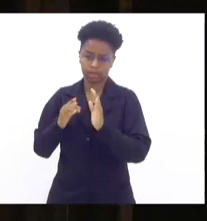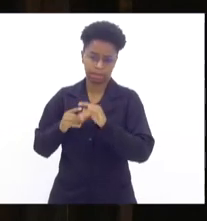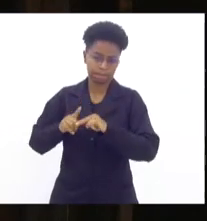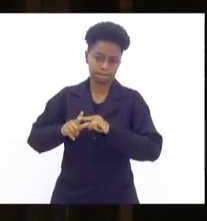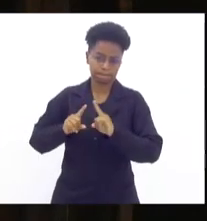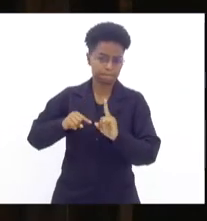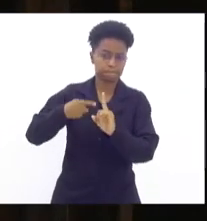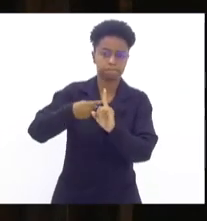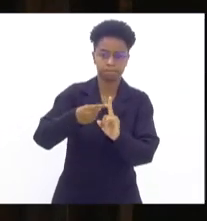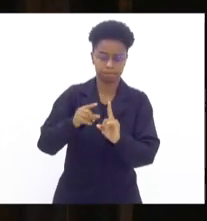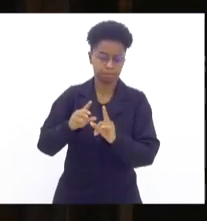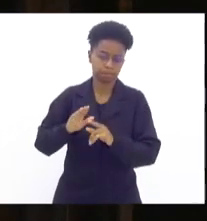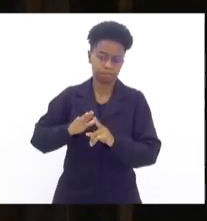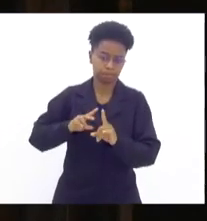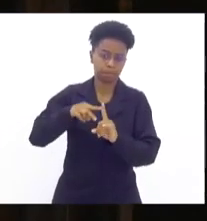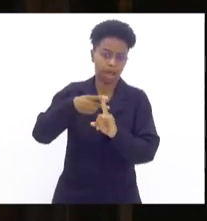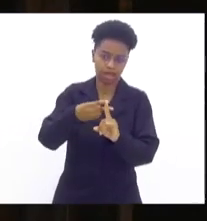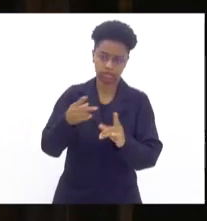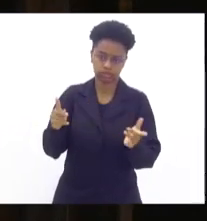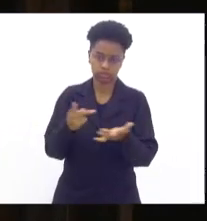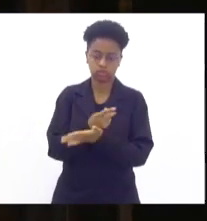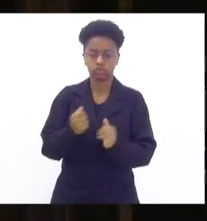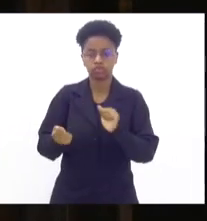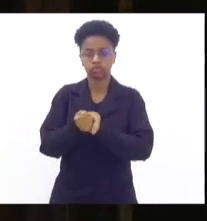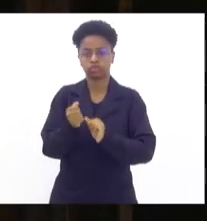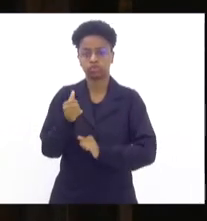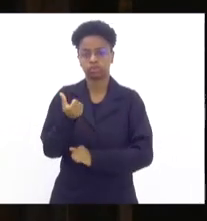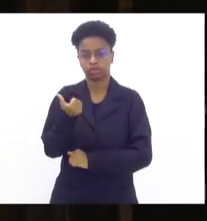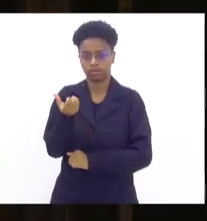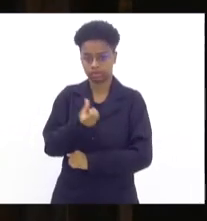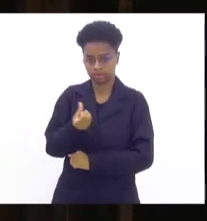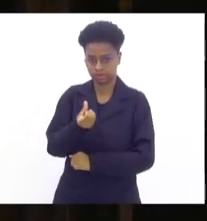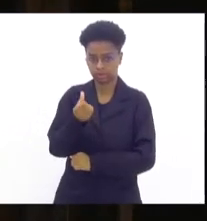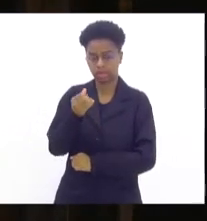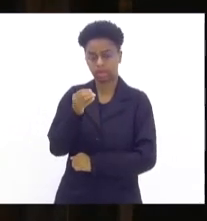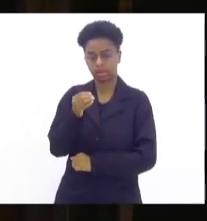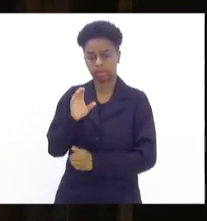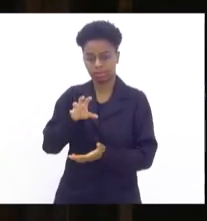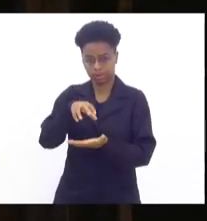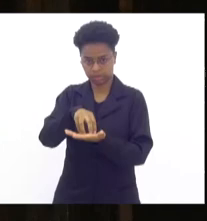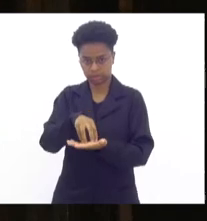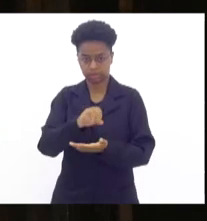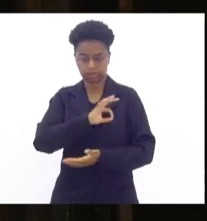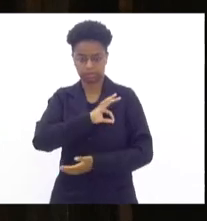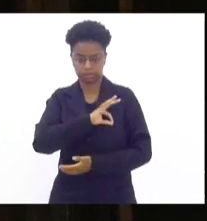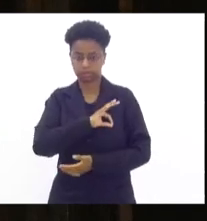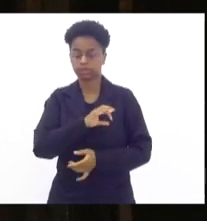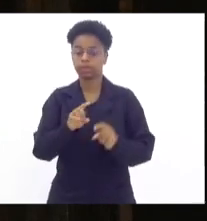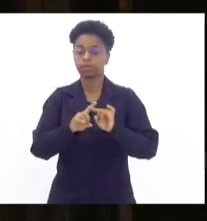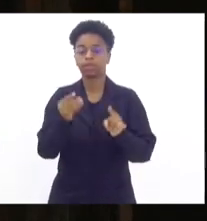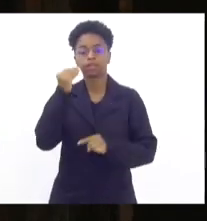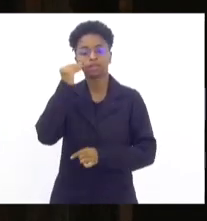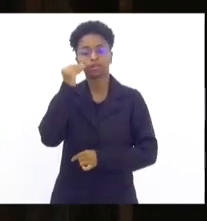junto ao ao 16º BPM, para buscar, justamente,